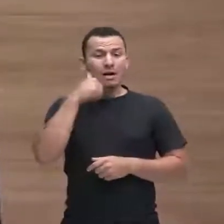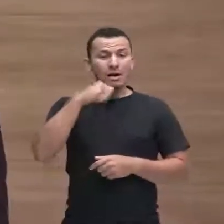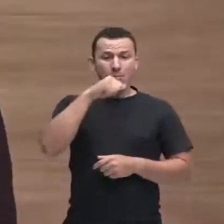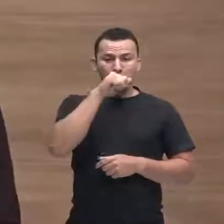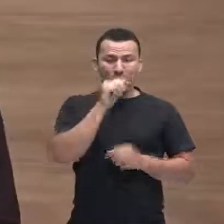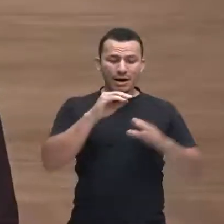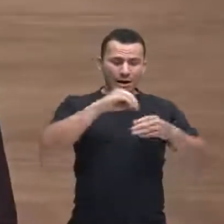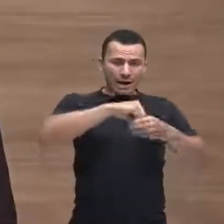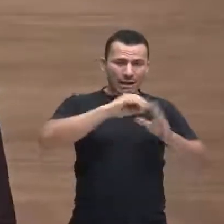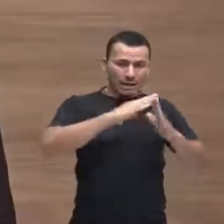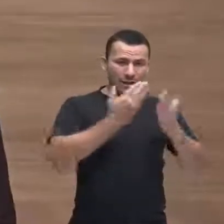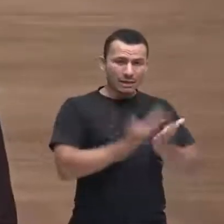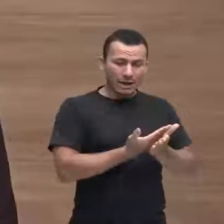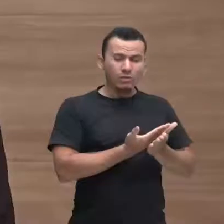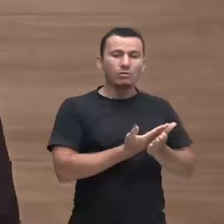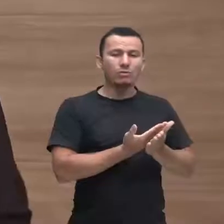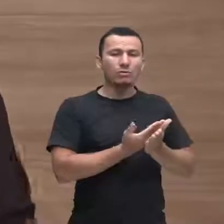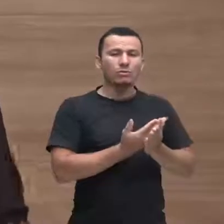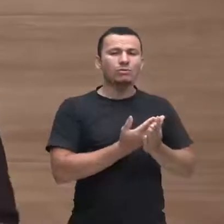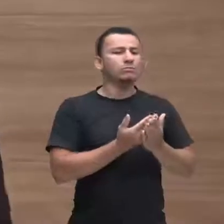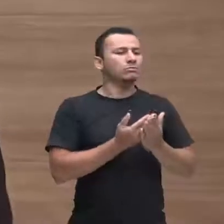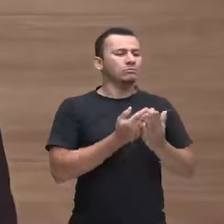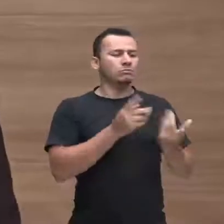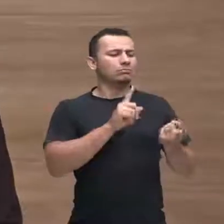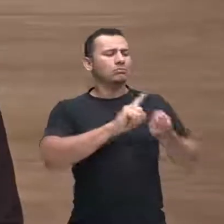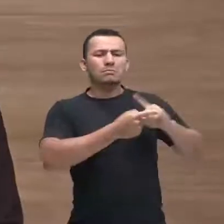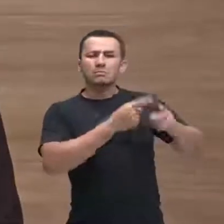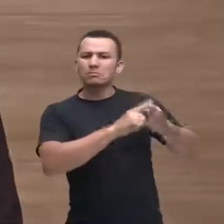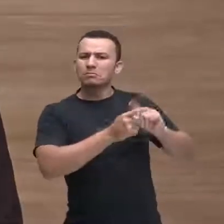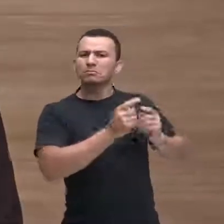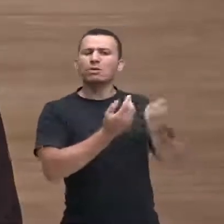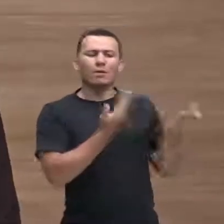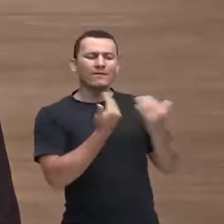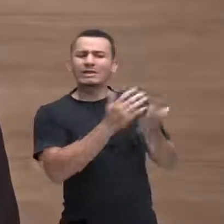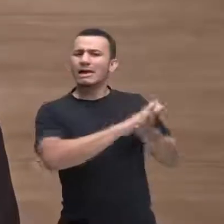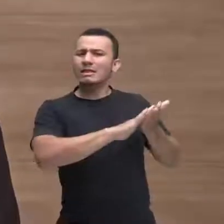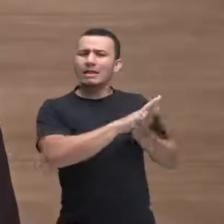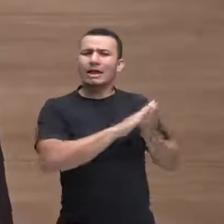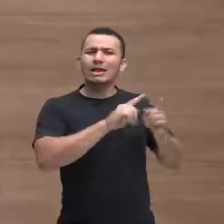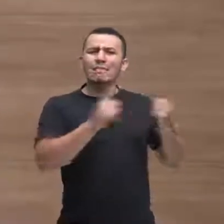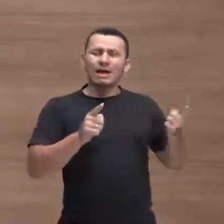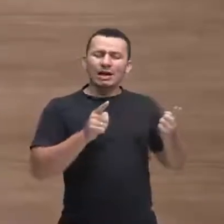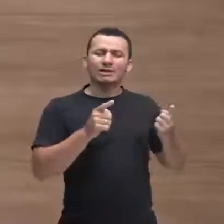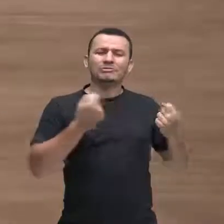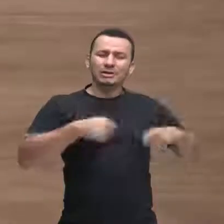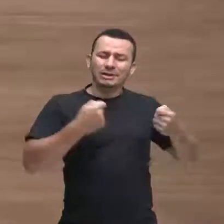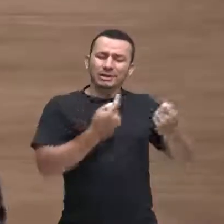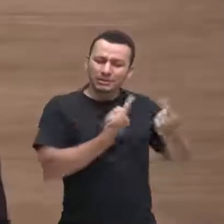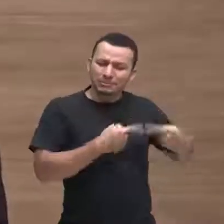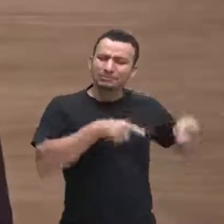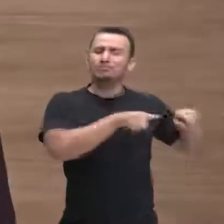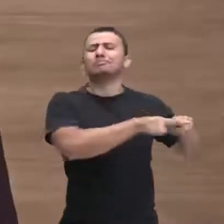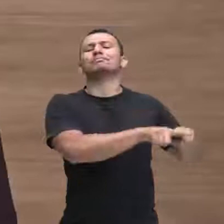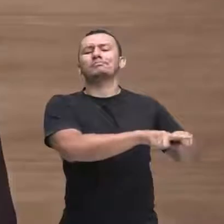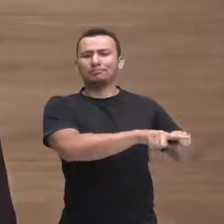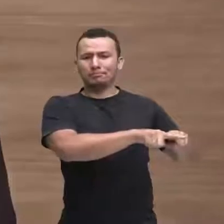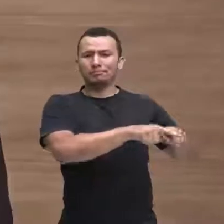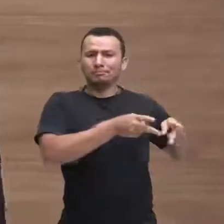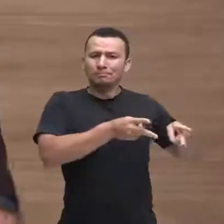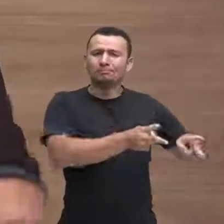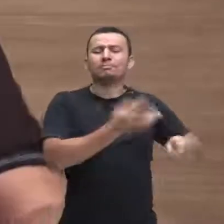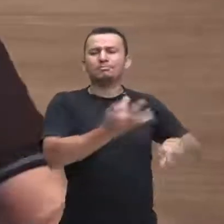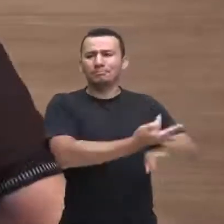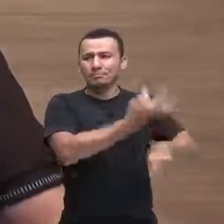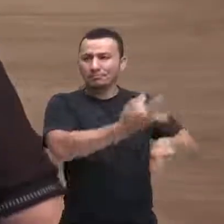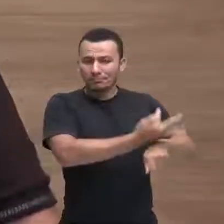precisavam se manter casados, manter unidos. Não é? porque a sociedade impunha que eles tinham que ficar daquela